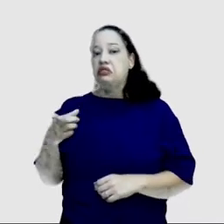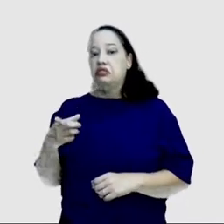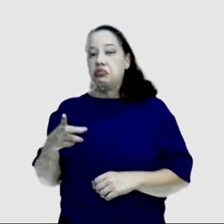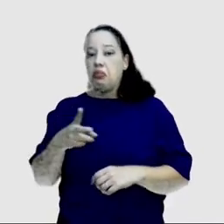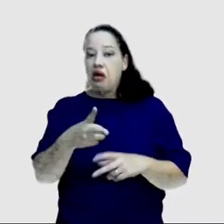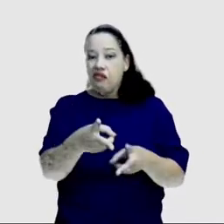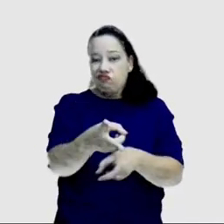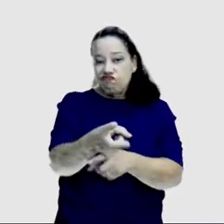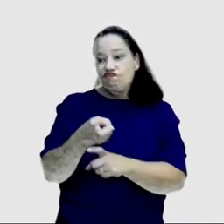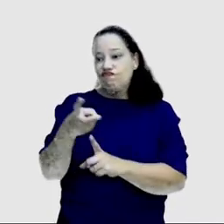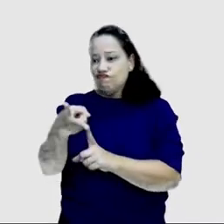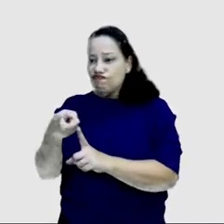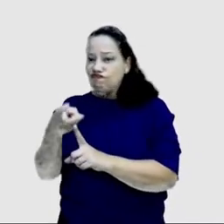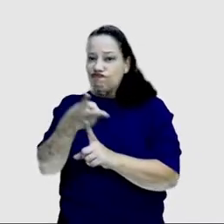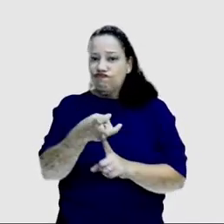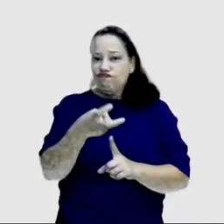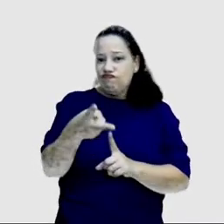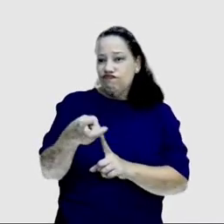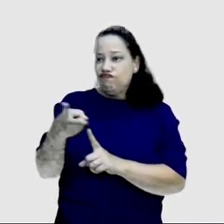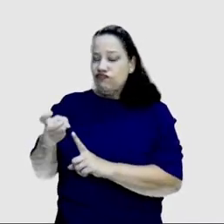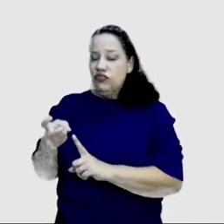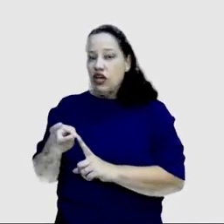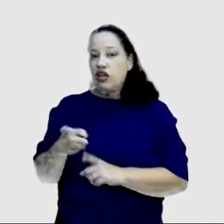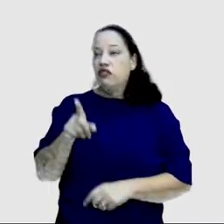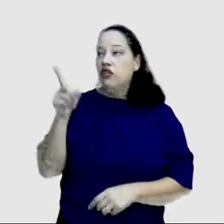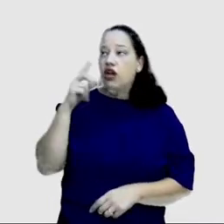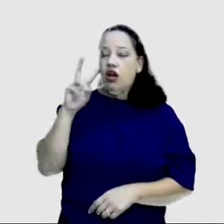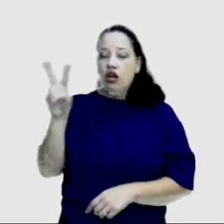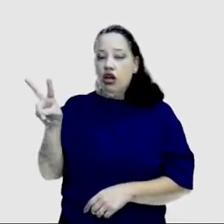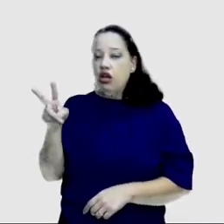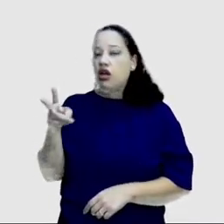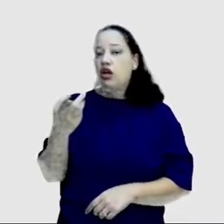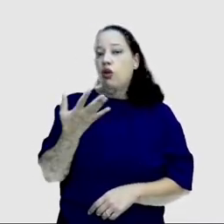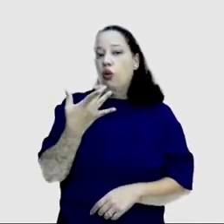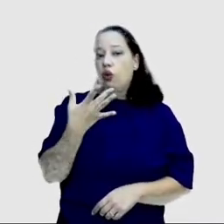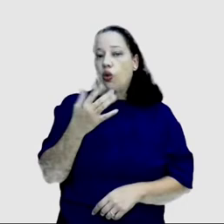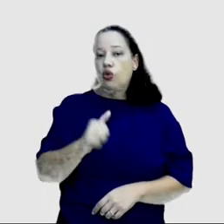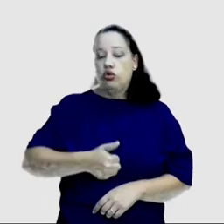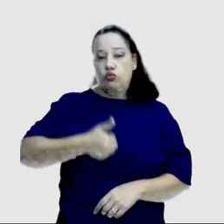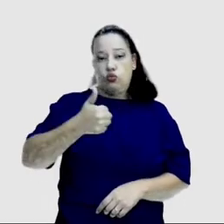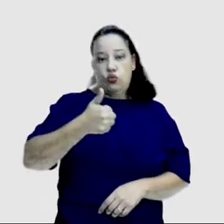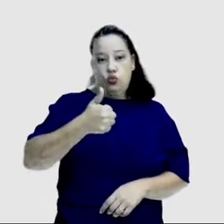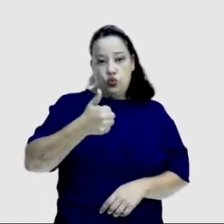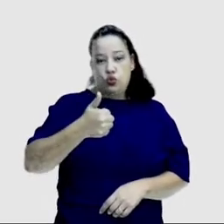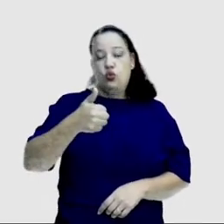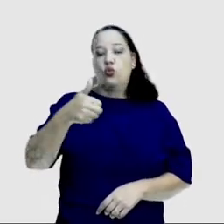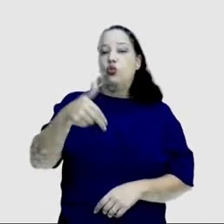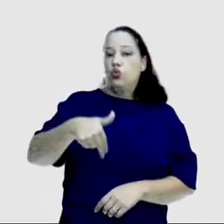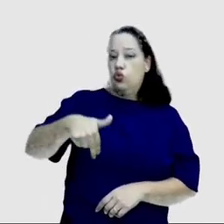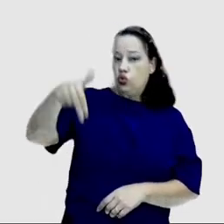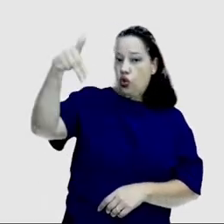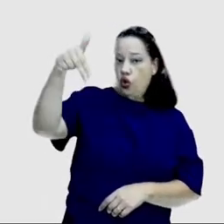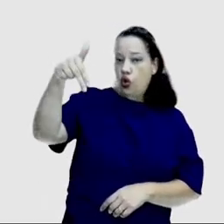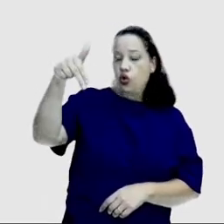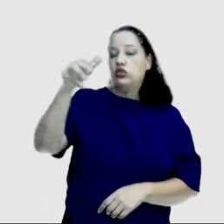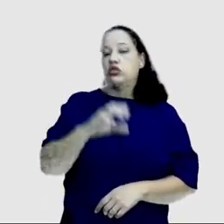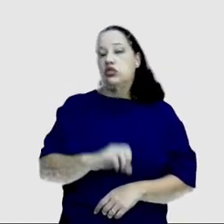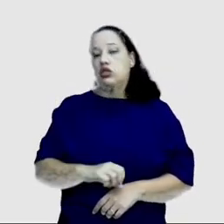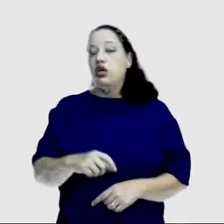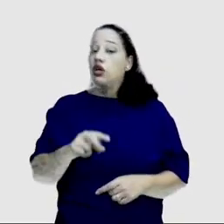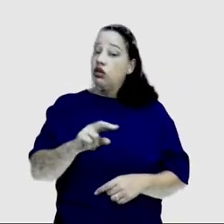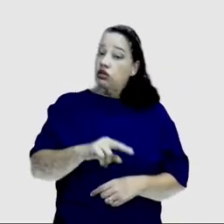apresentando aqui por categoria de cores, onde tem a numeração 1, que é o meio norte, a numeração 2, que é o